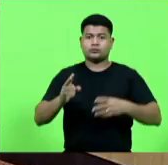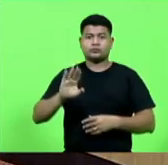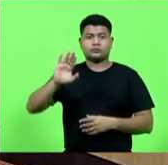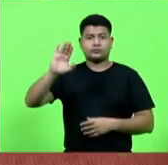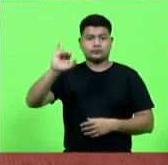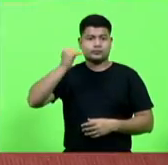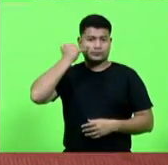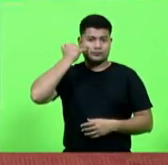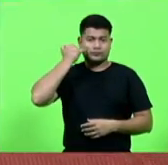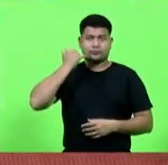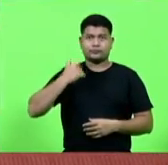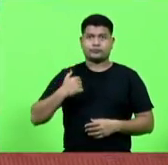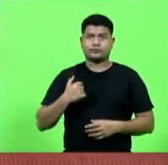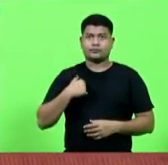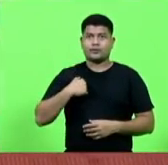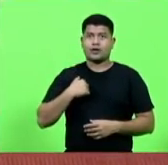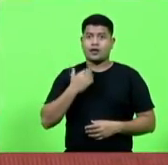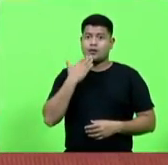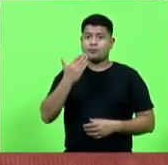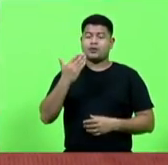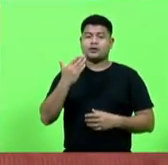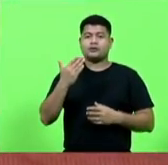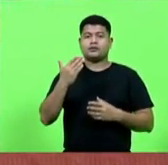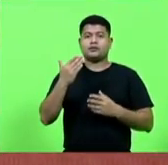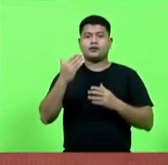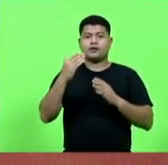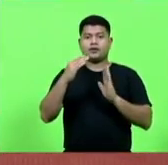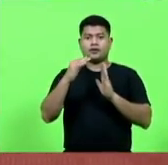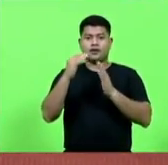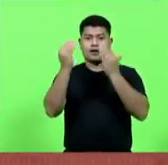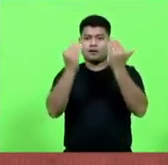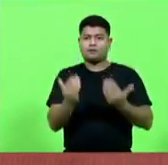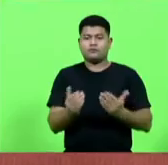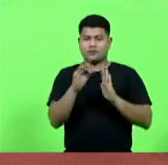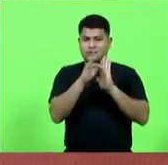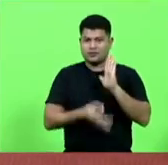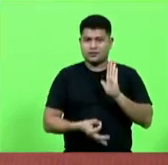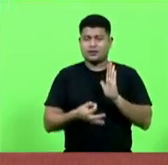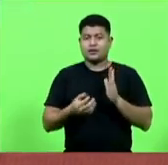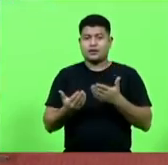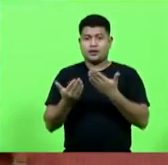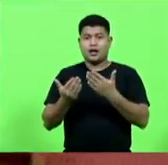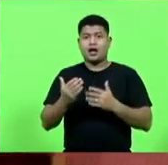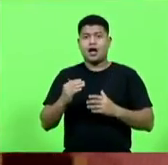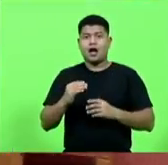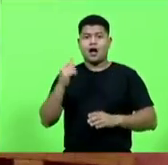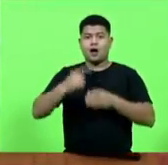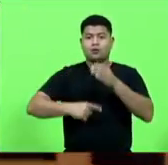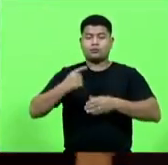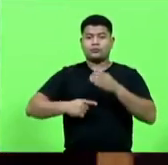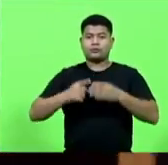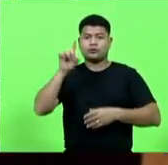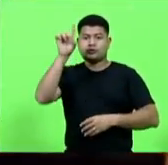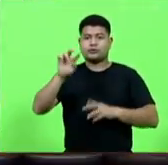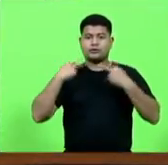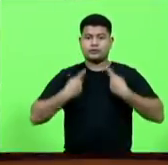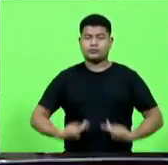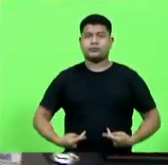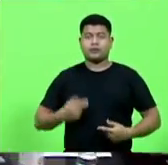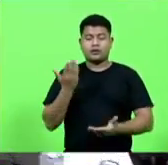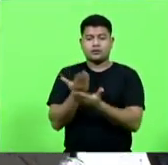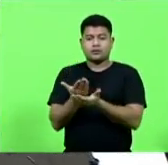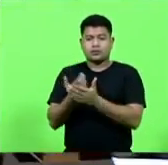Presidente, eu fui pedir vistas desse relatório na Comissão dos Direitos Humanos para poder estudar um pouquinho melhor a situação,